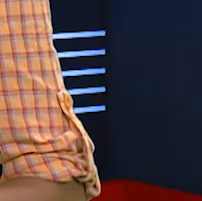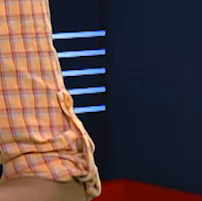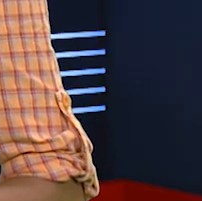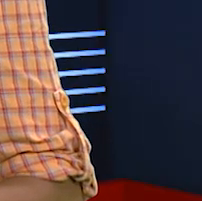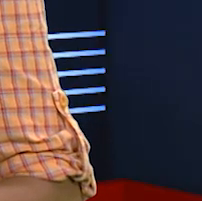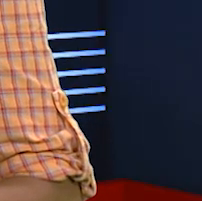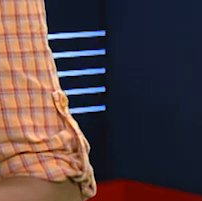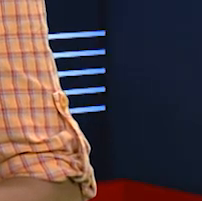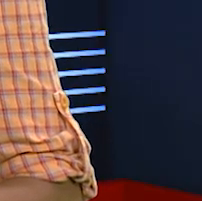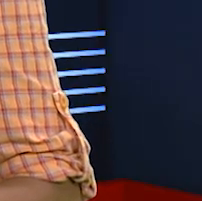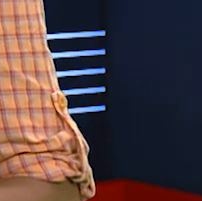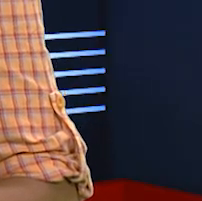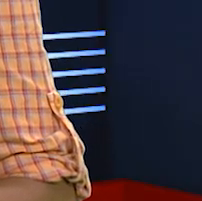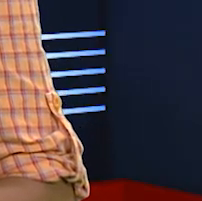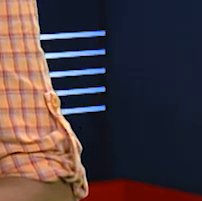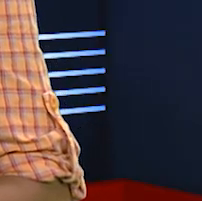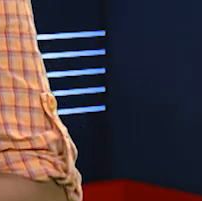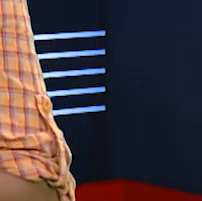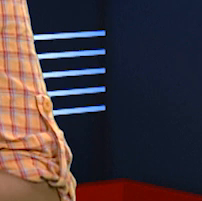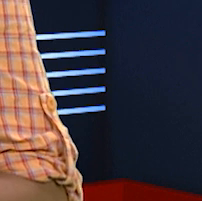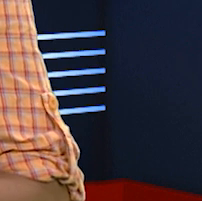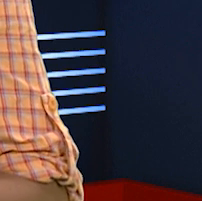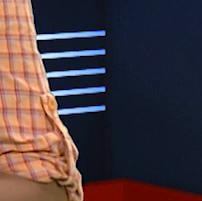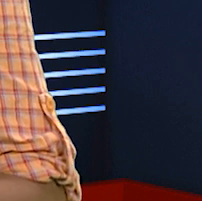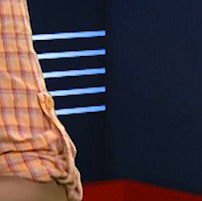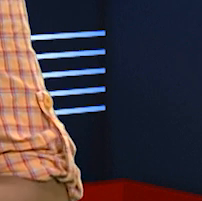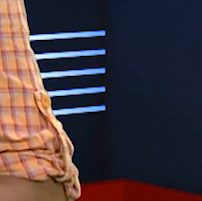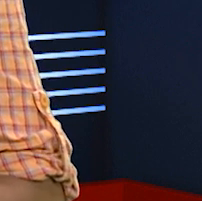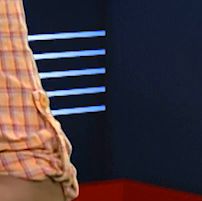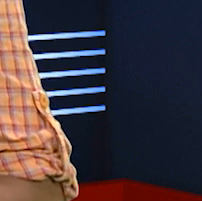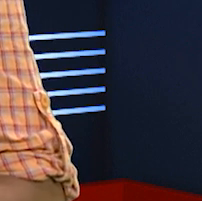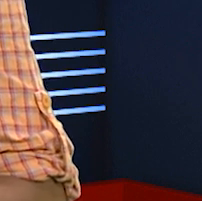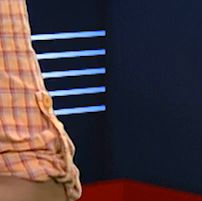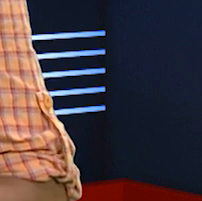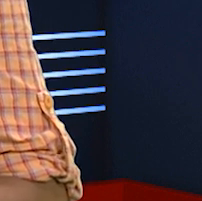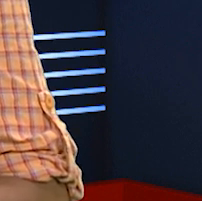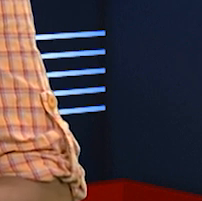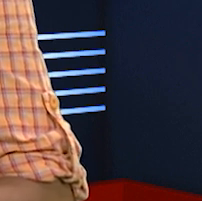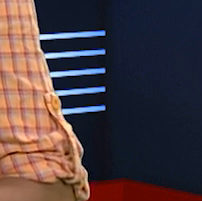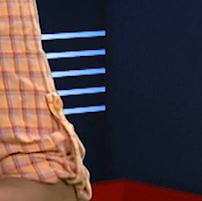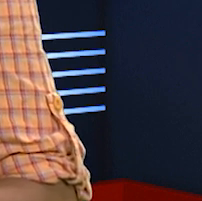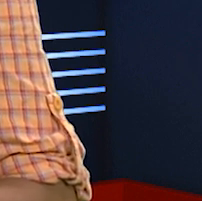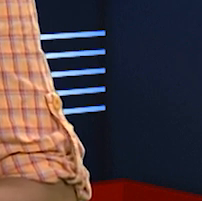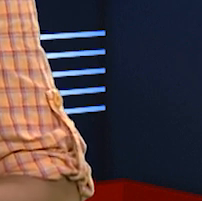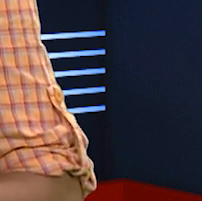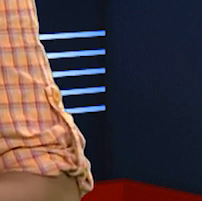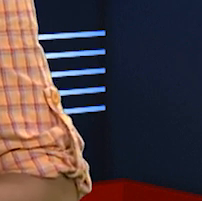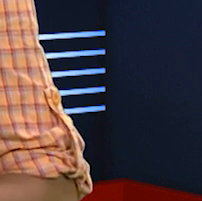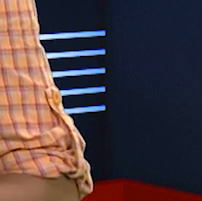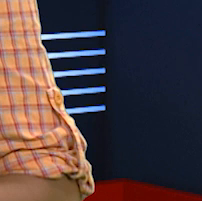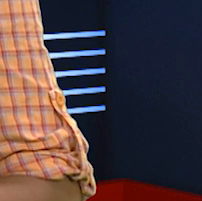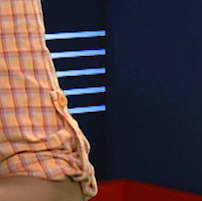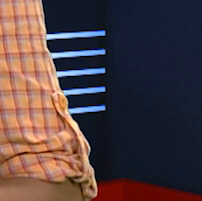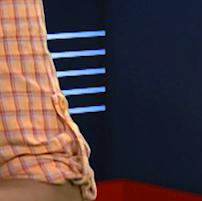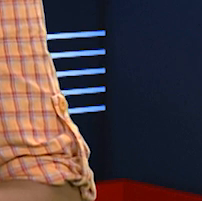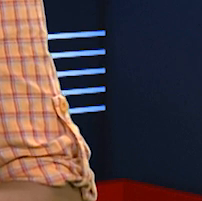presidente do PSD de Portugal acusou o governo de cortar mais de metade do subsídio de Natal aos trabalhadores estima